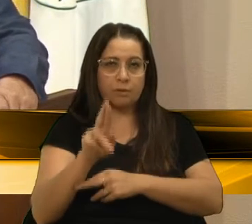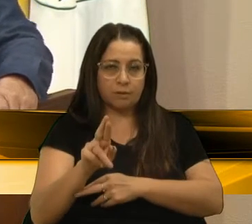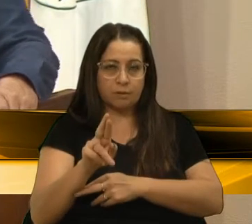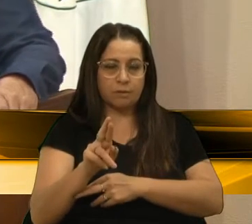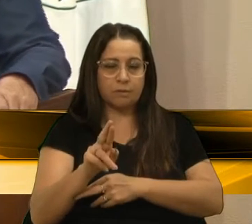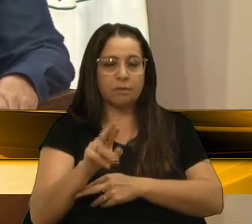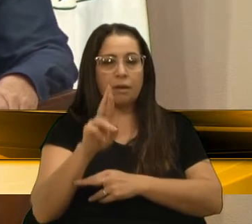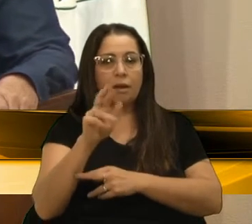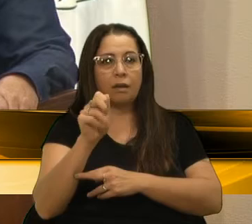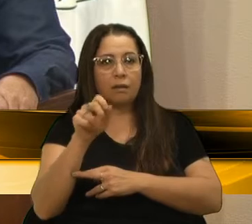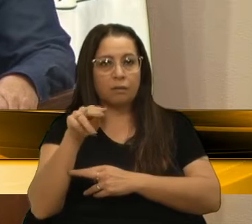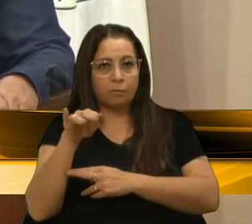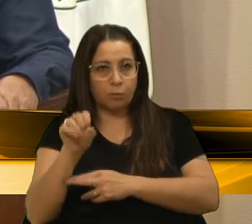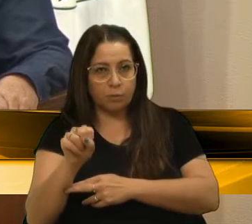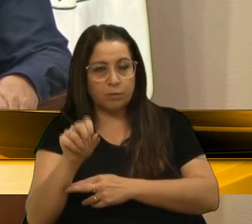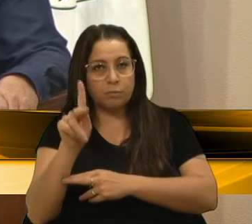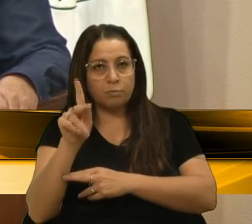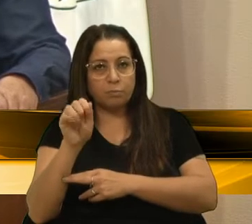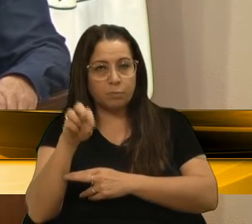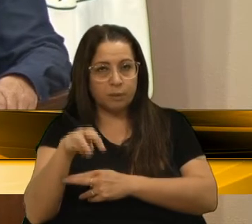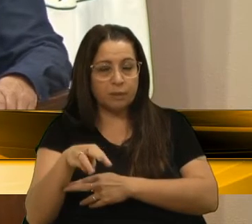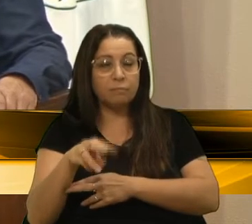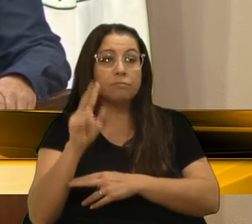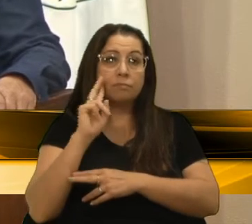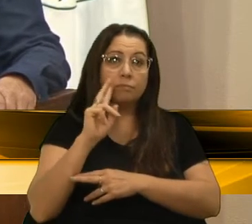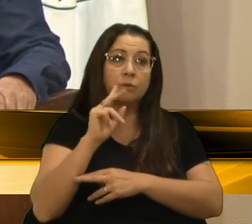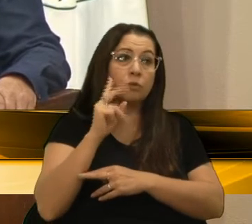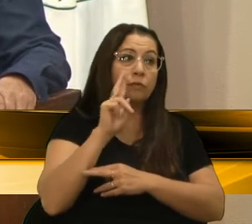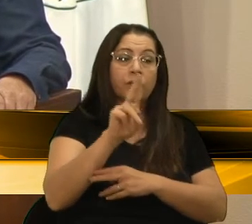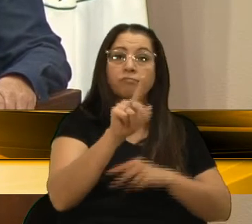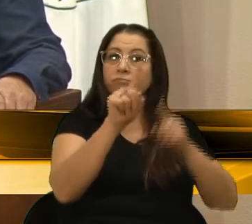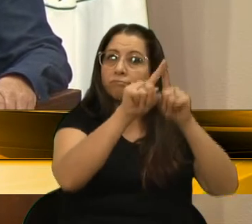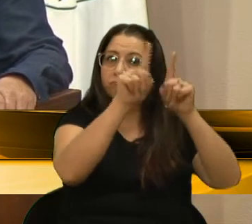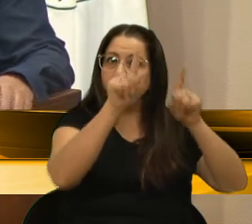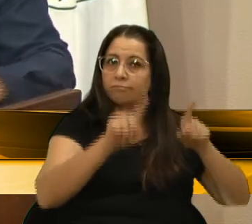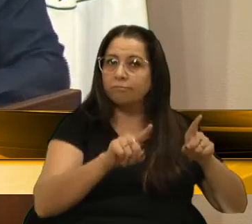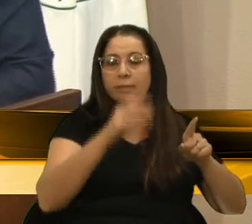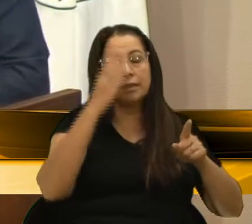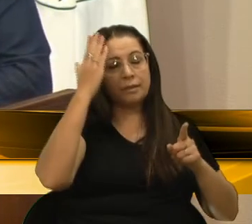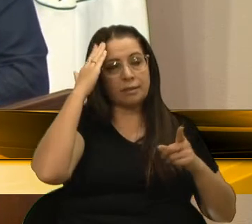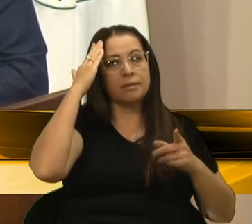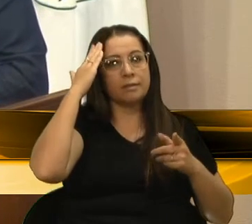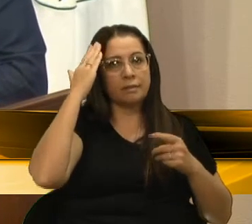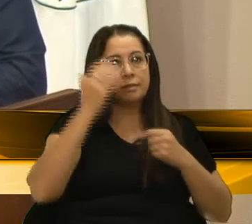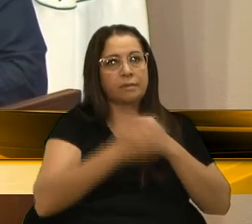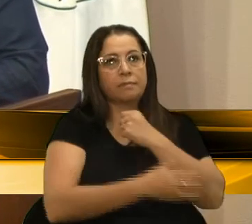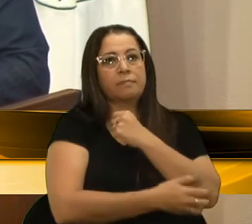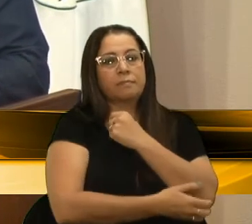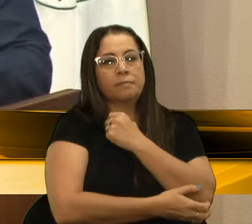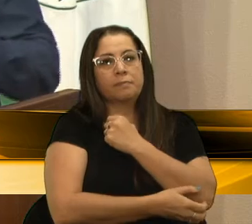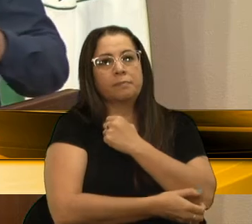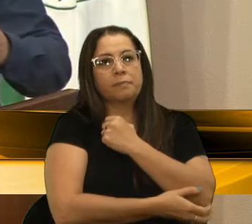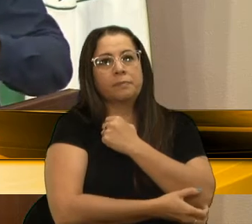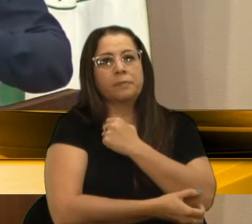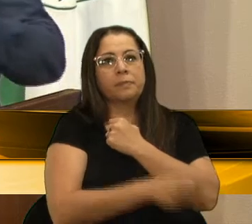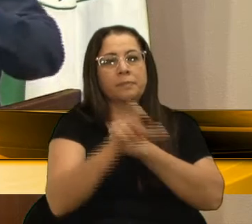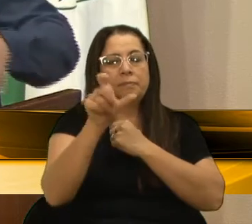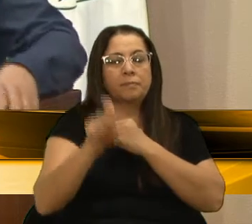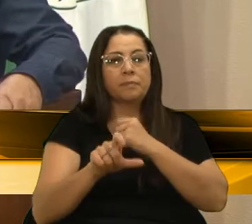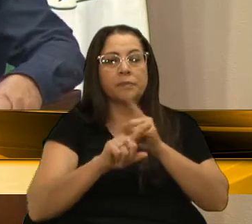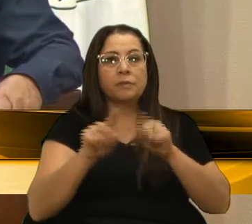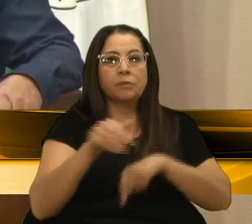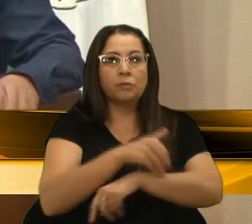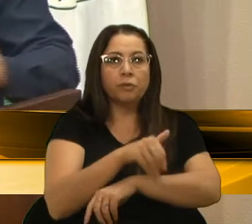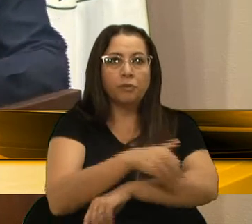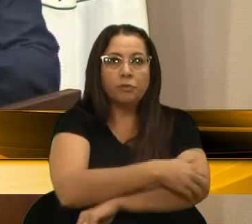uma pessoa que, quando eu vejo aqueles servidores, eu sei que, uma pessoa que saía na rua,